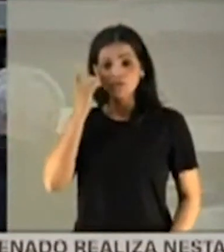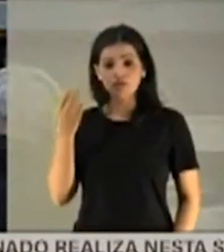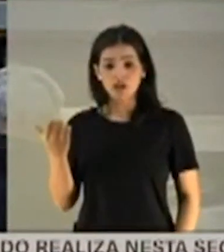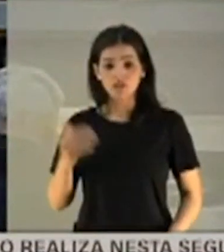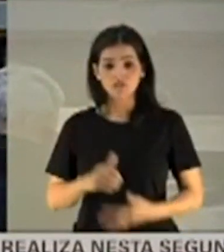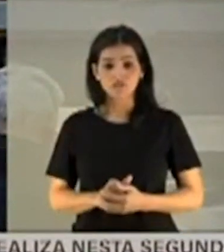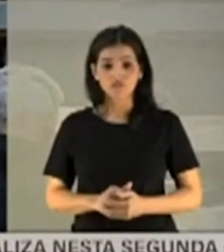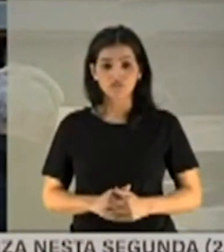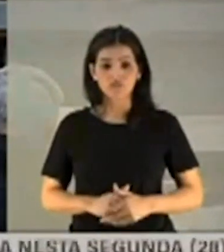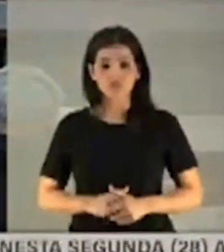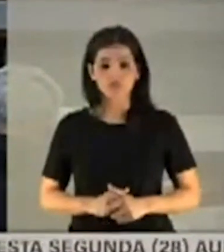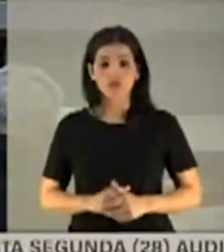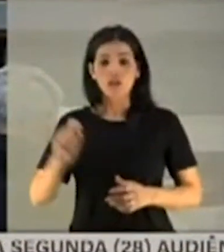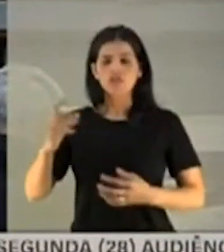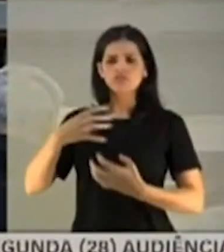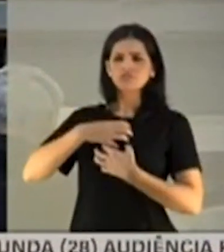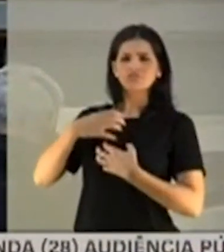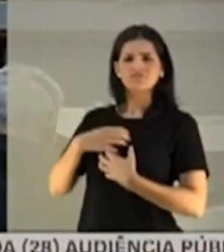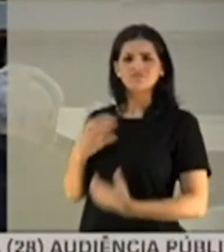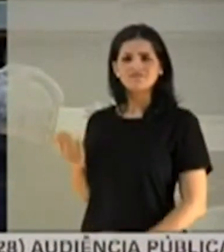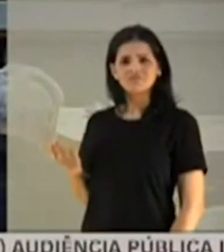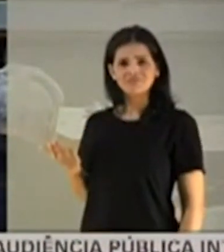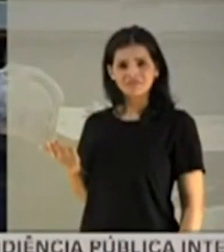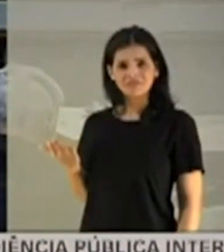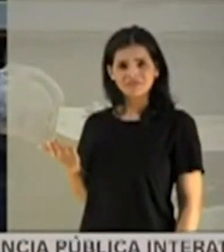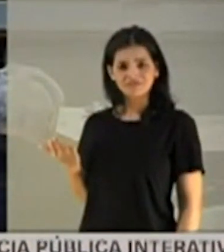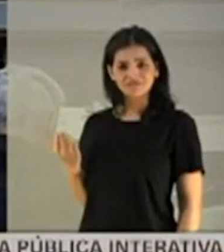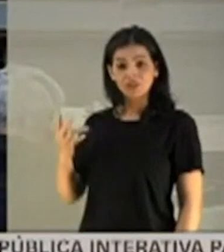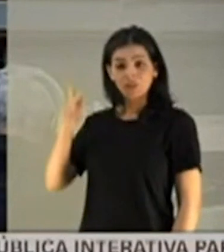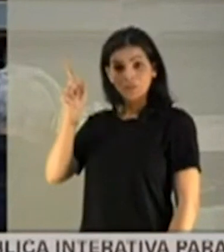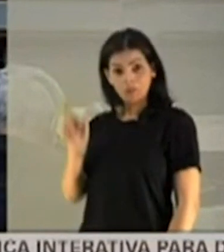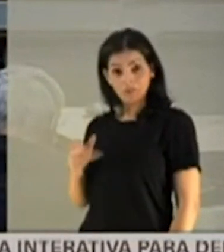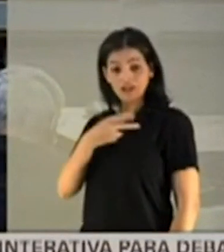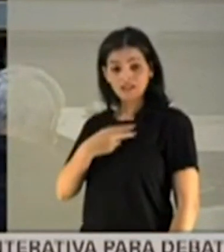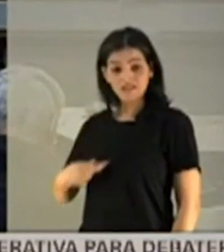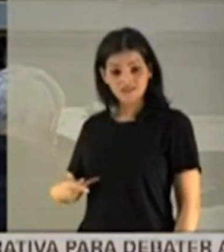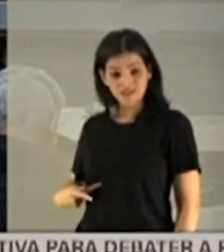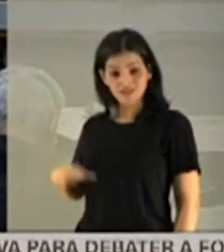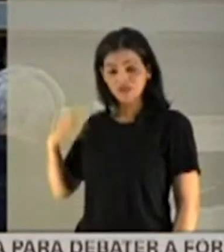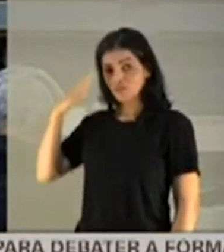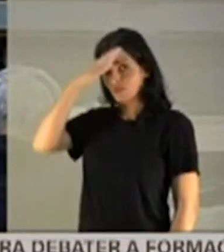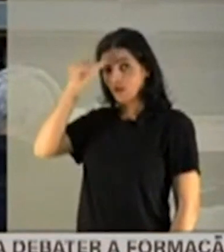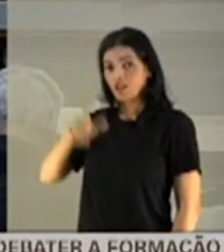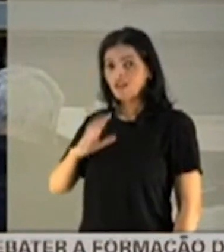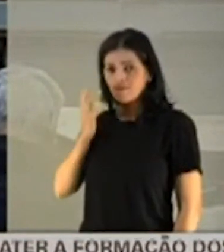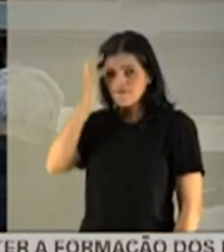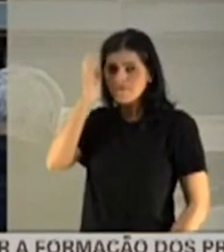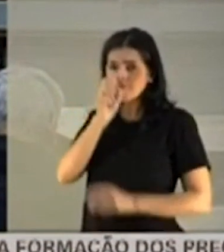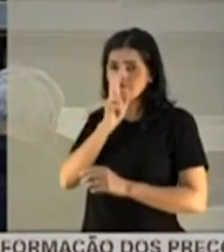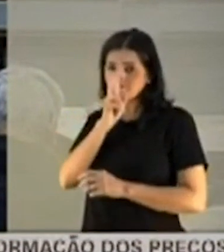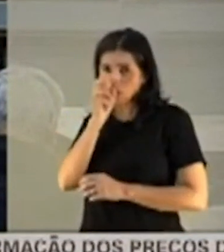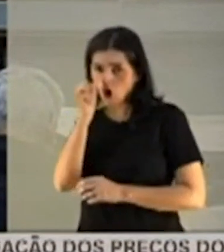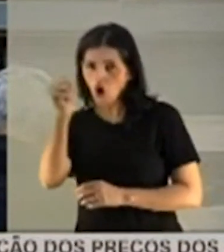eu senti? que o presidente, apesar de toda a força que ele demonstra,